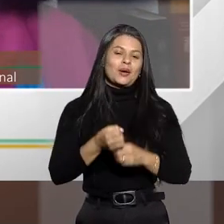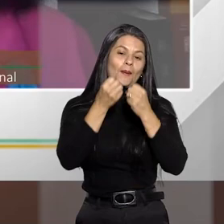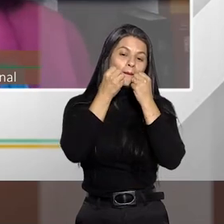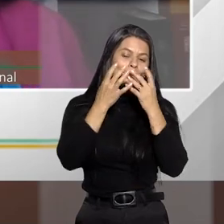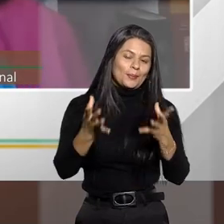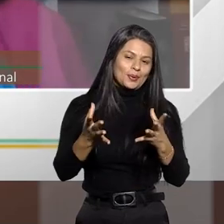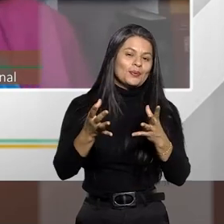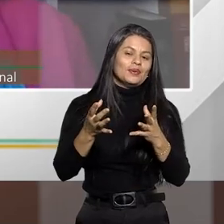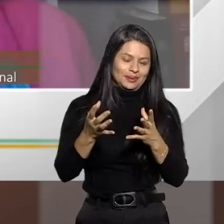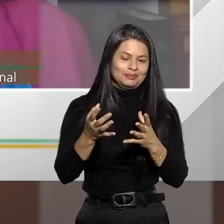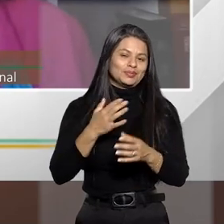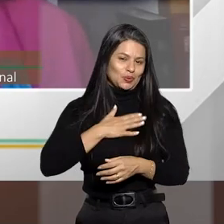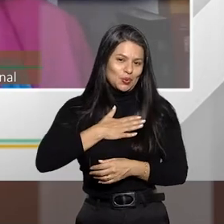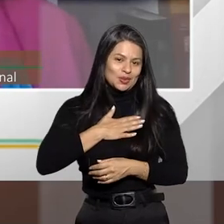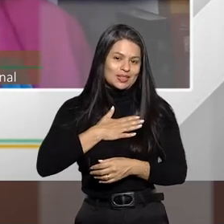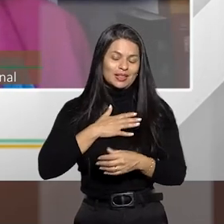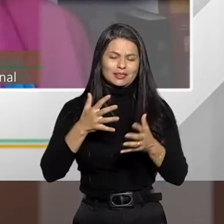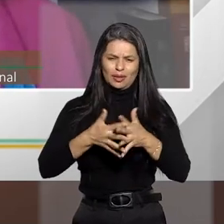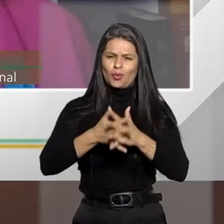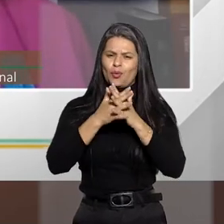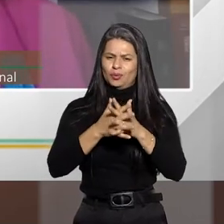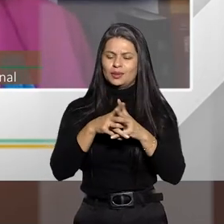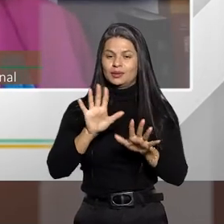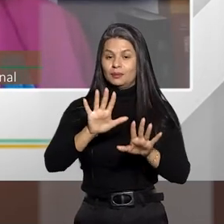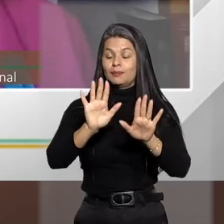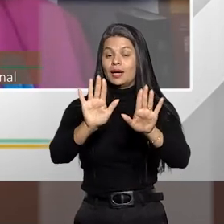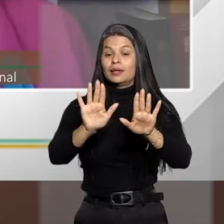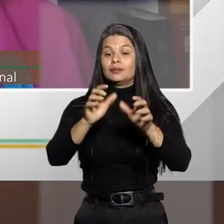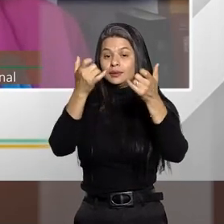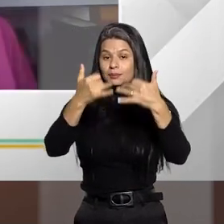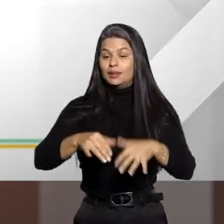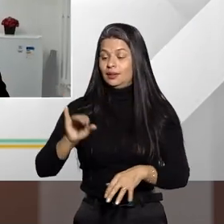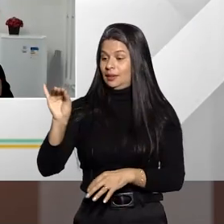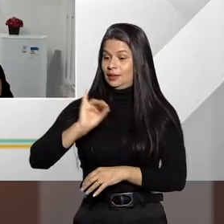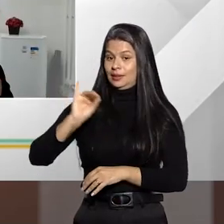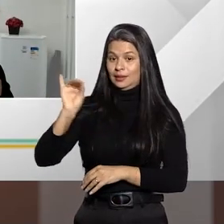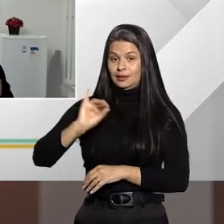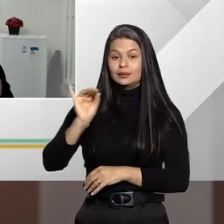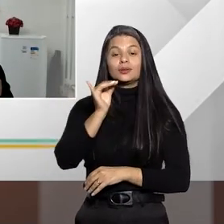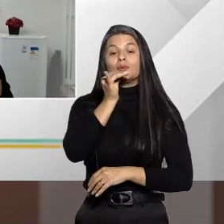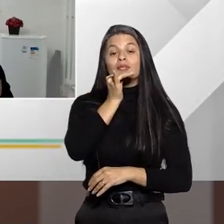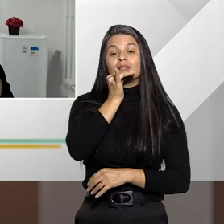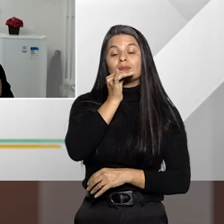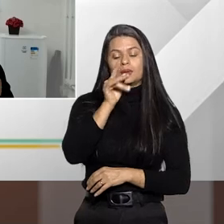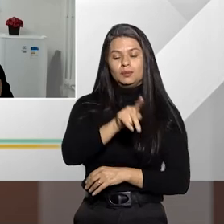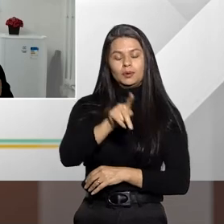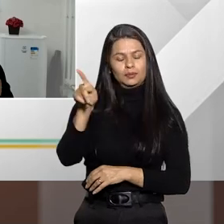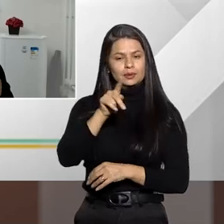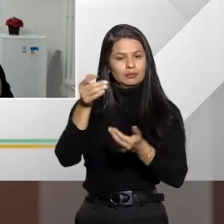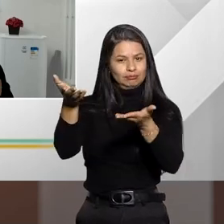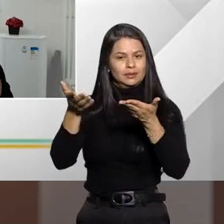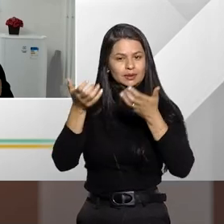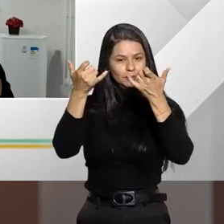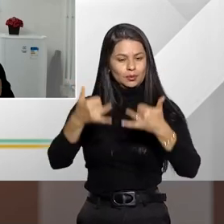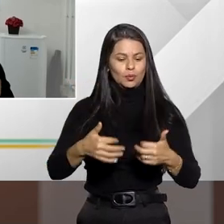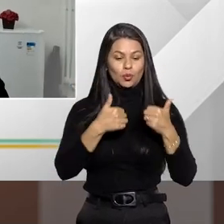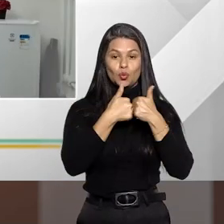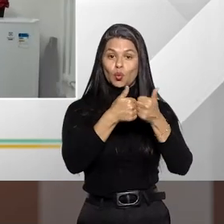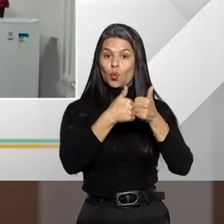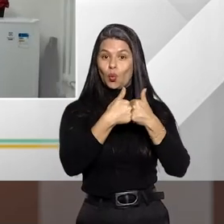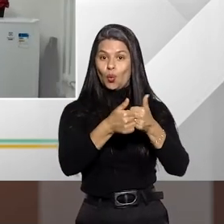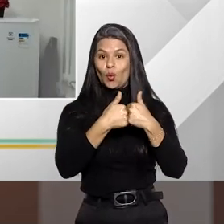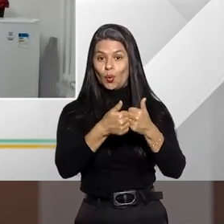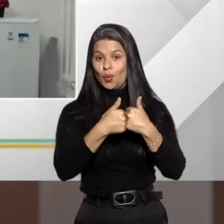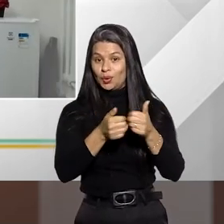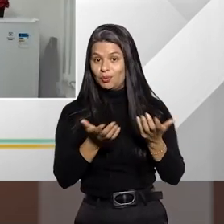observação, sim. gera essa confusão. Fátima, até interessante porque esse exemplo que a professora muito bem trouxe do ônibus é